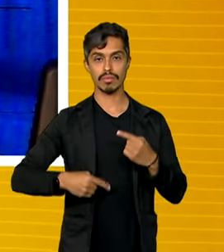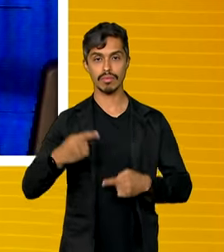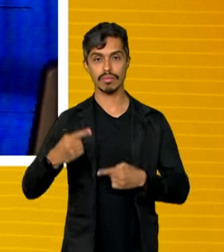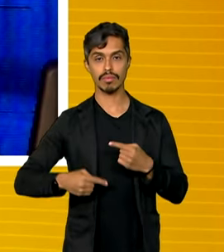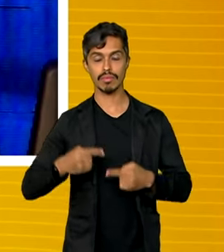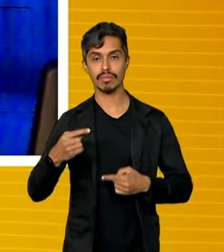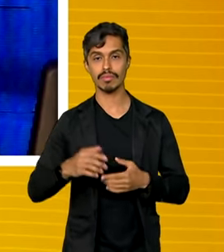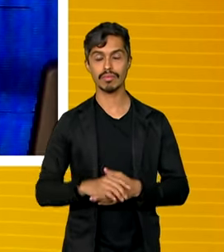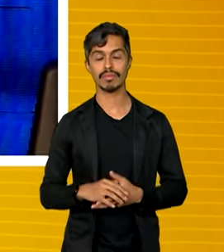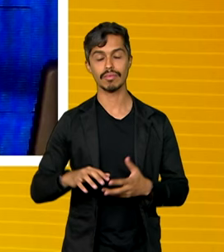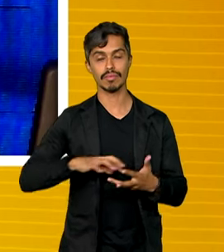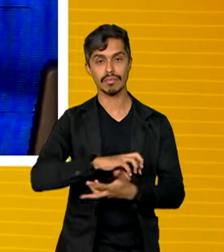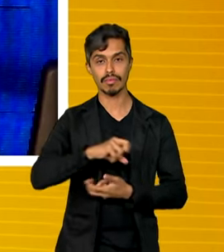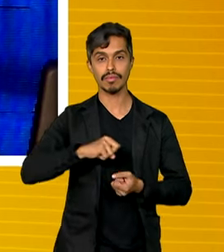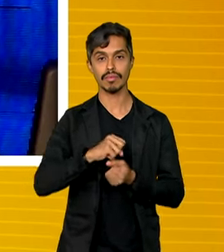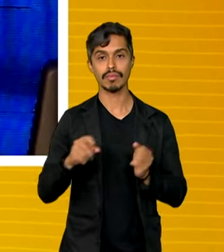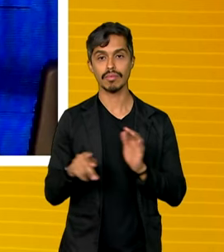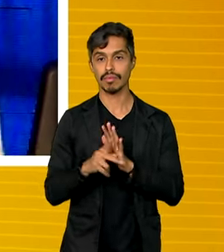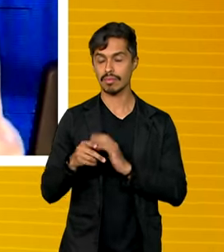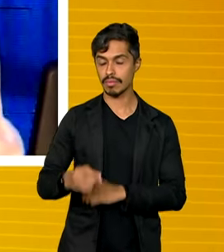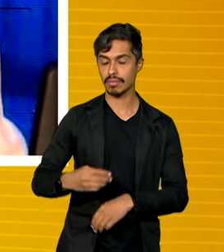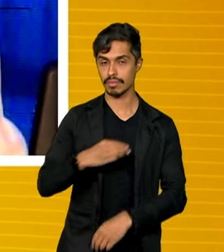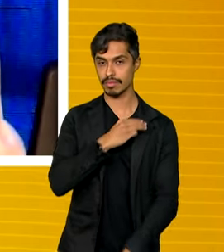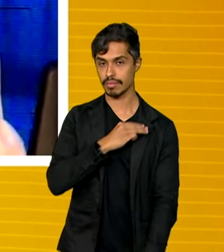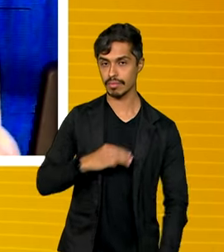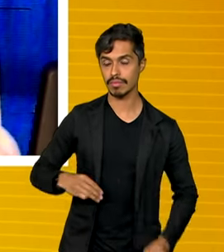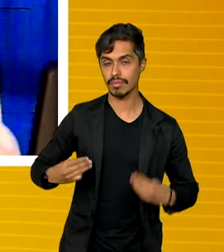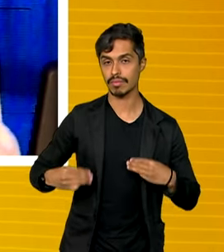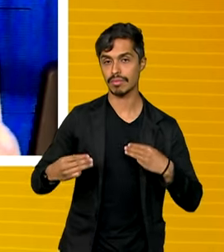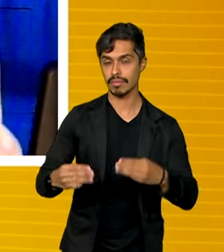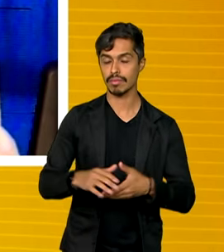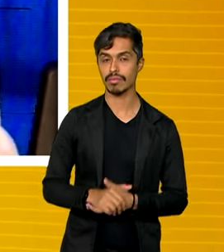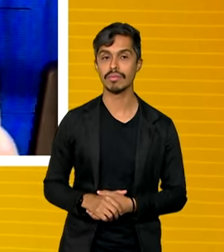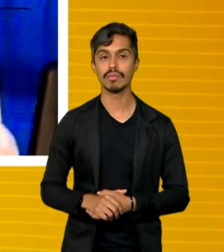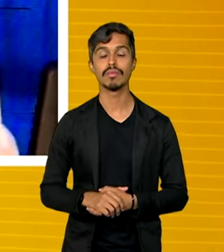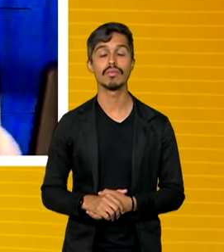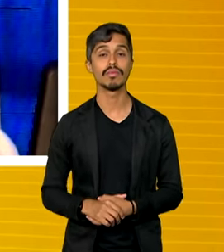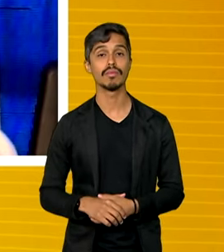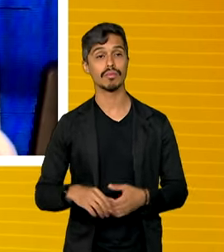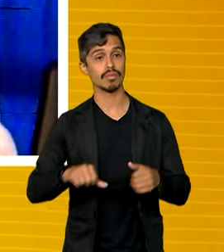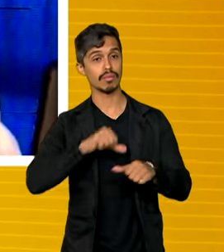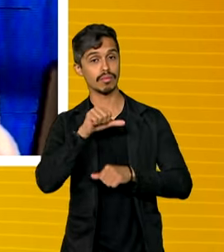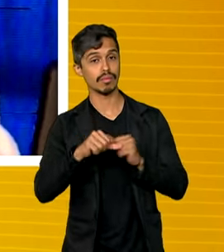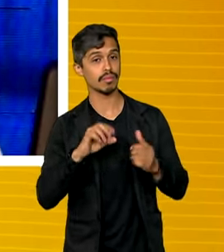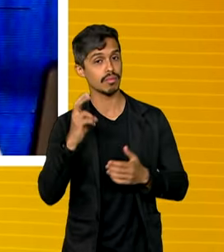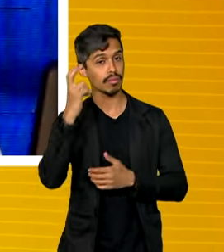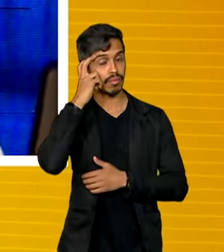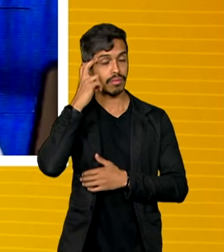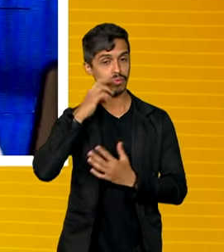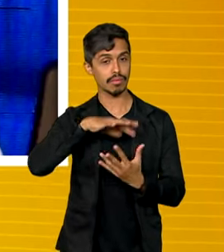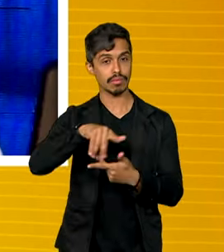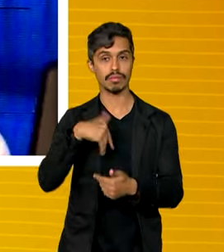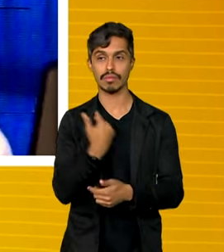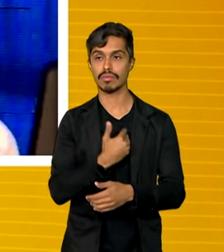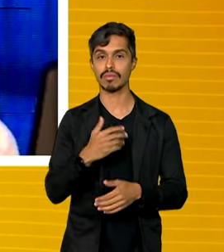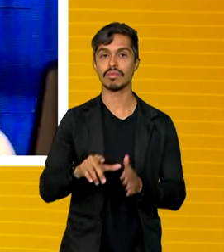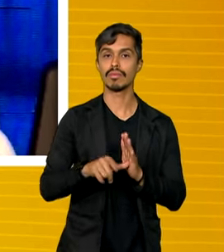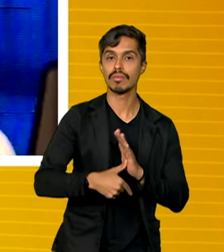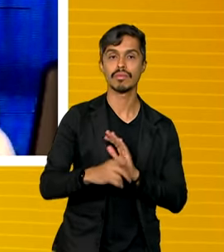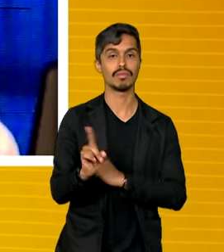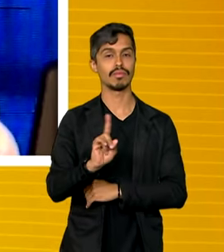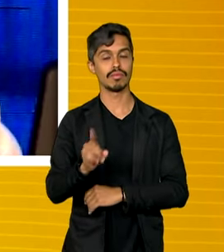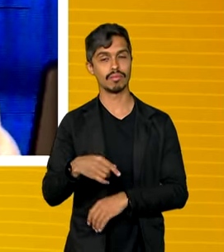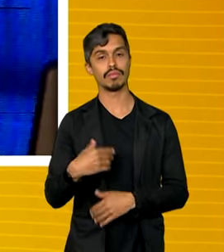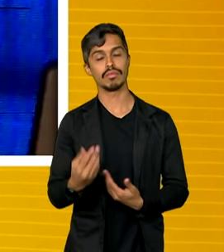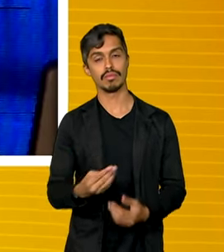de sustentabilidade do Ministério. É uma mudança de cultura global e a gente não pode ficar para trás. E cabe